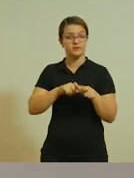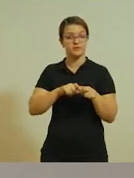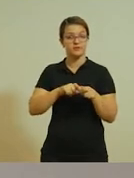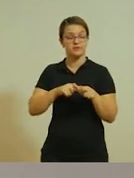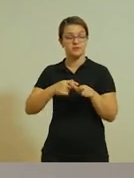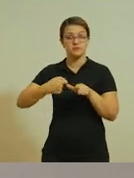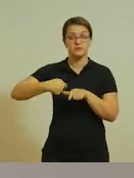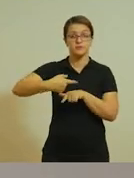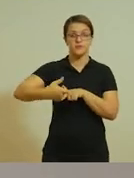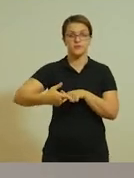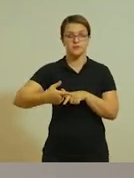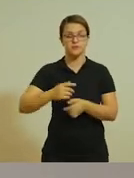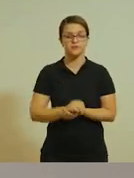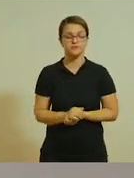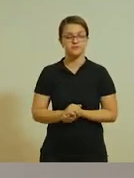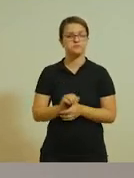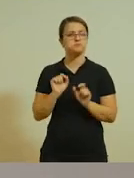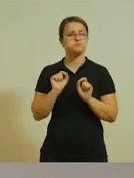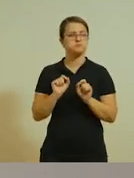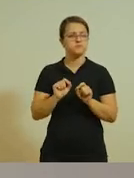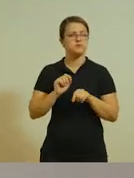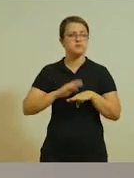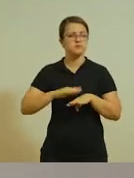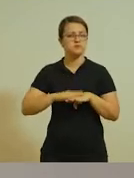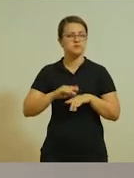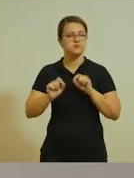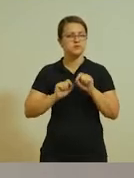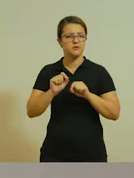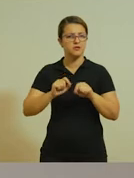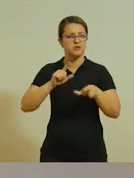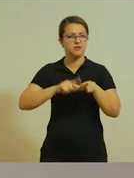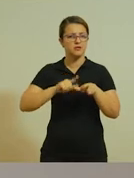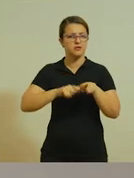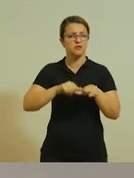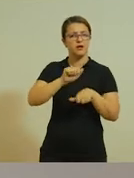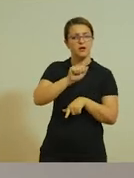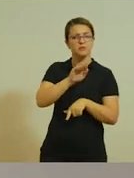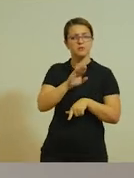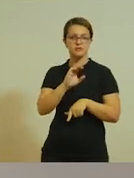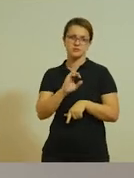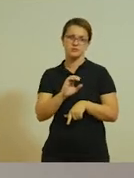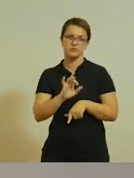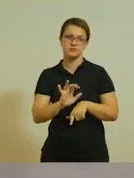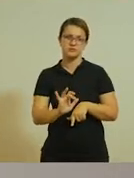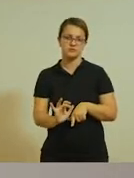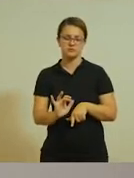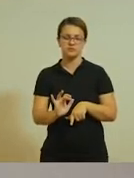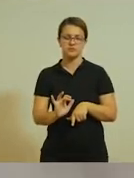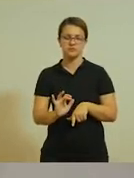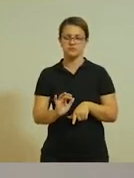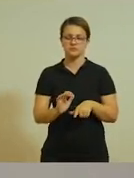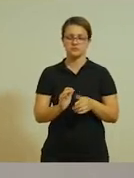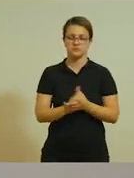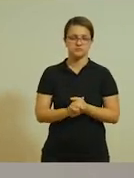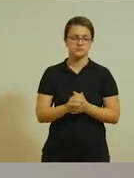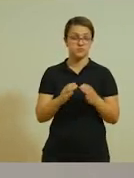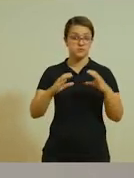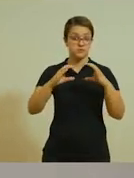Para realizar essa atividade, você vai precisar confeccionar o alfabeto, seja com CD,